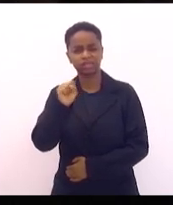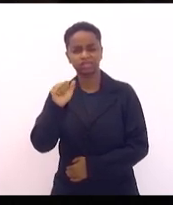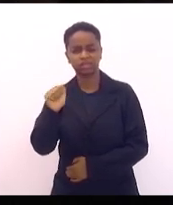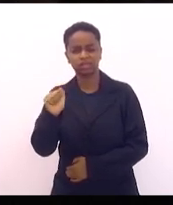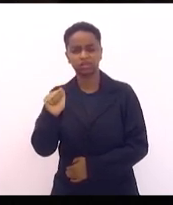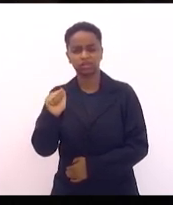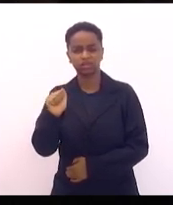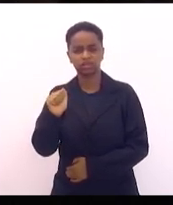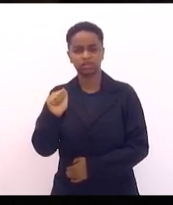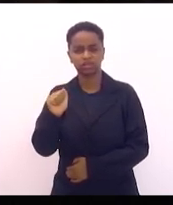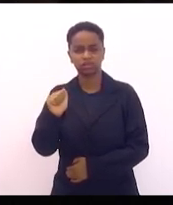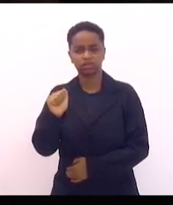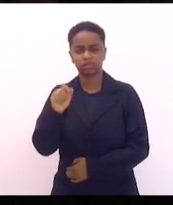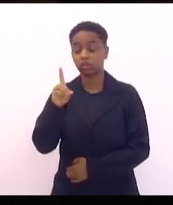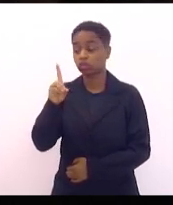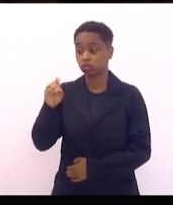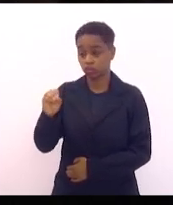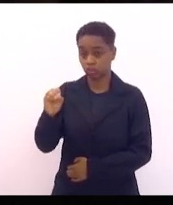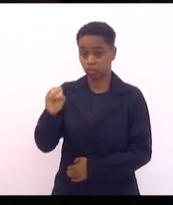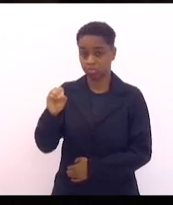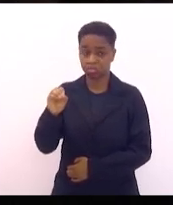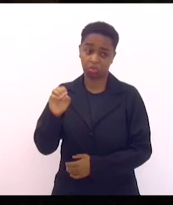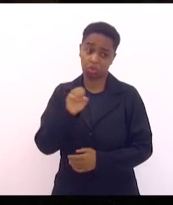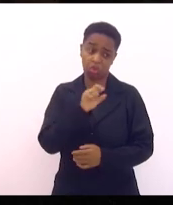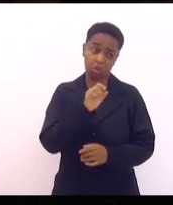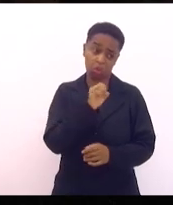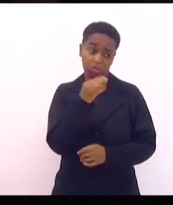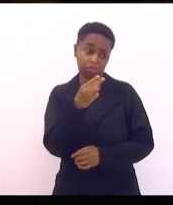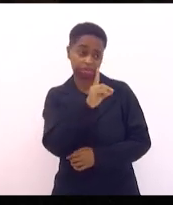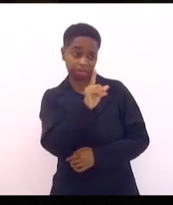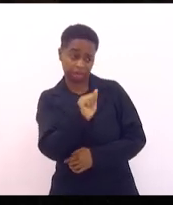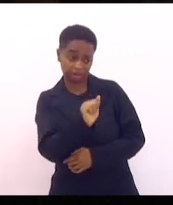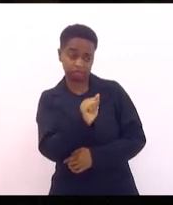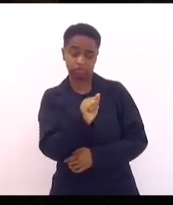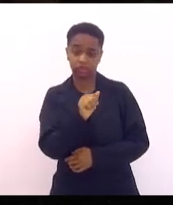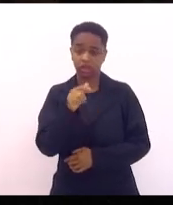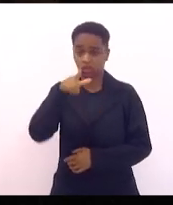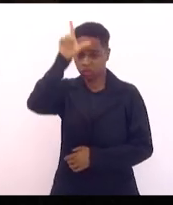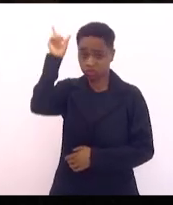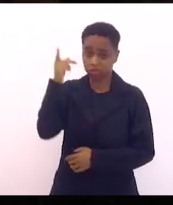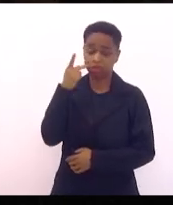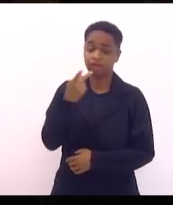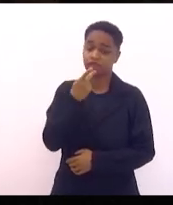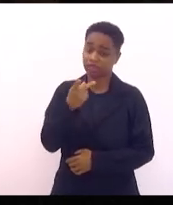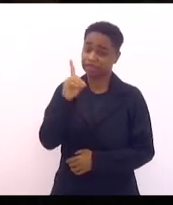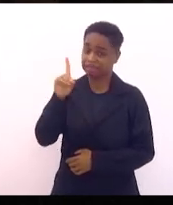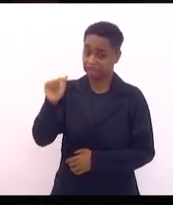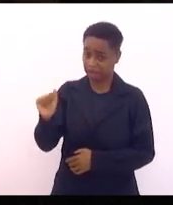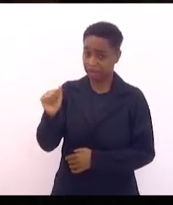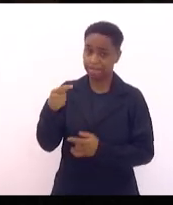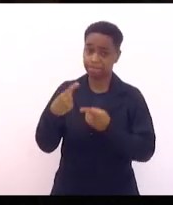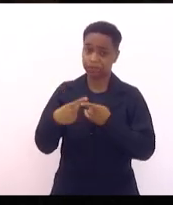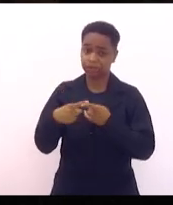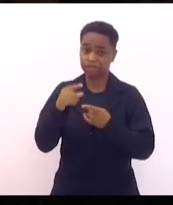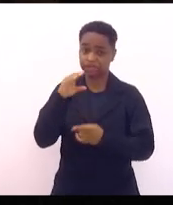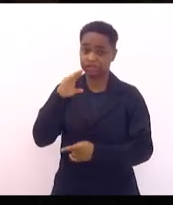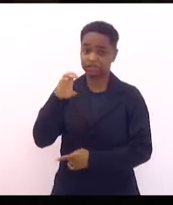Uns é do Seasa e o outro é da Seasa. Luiz Paulo fala que é da Seasa porque a Seasa